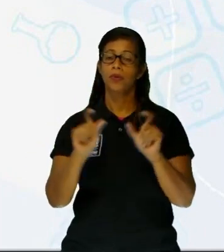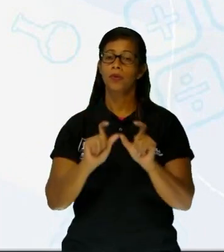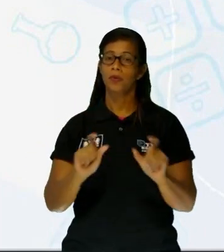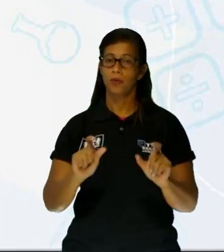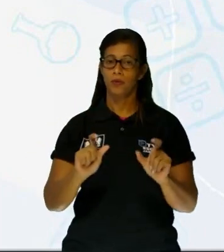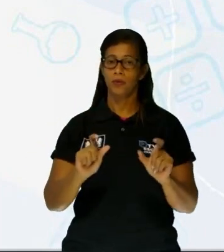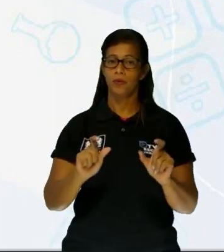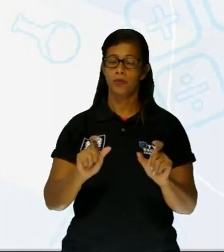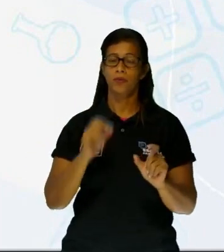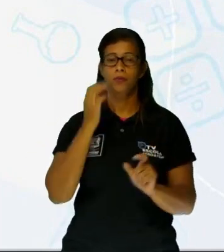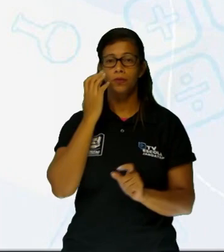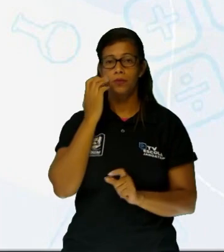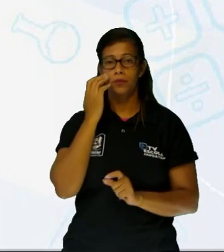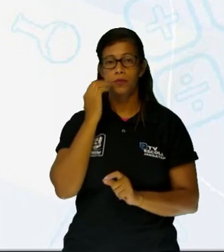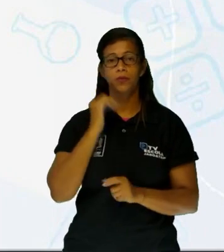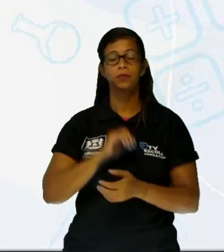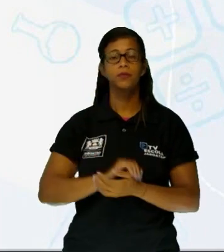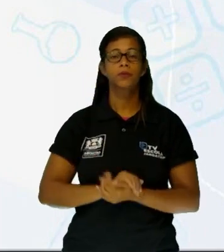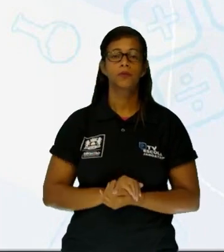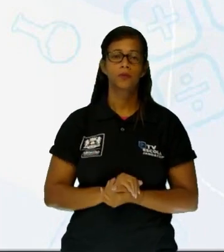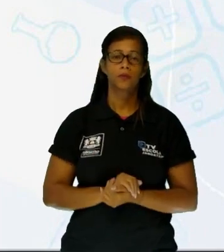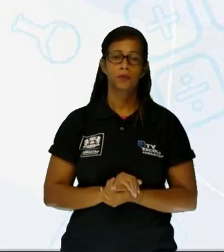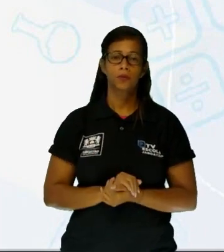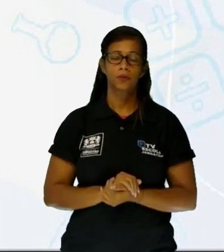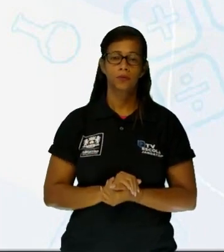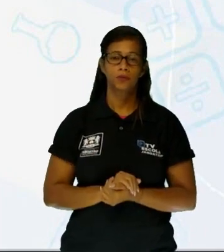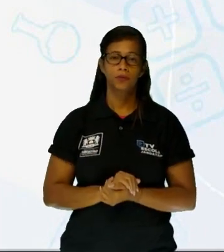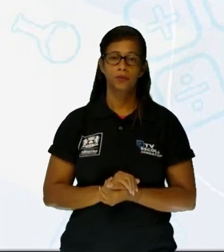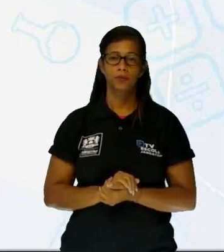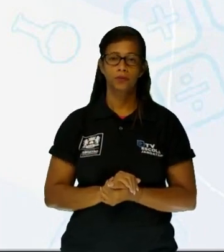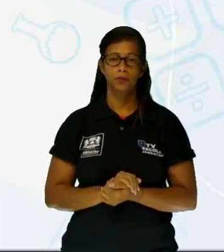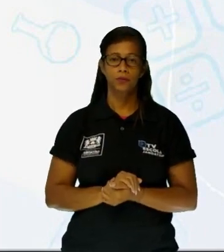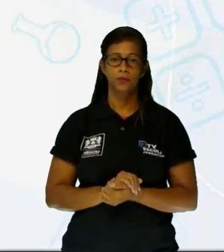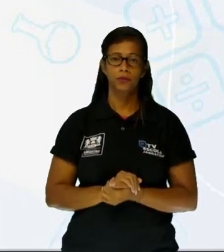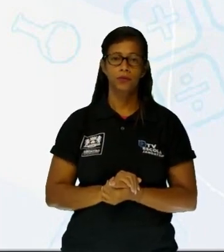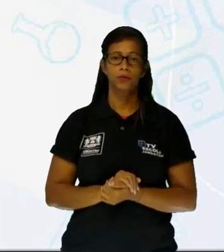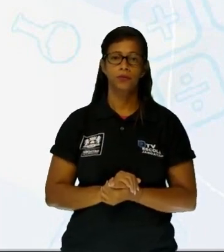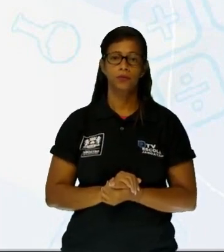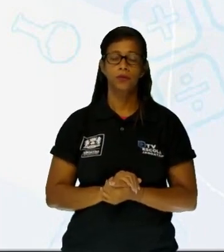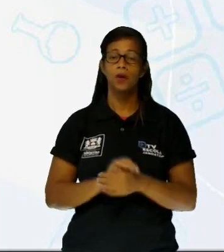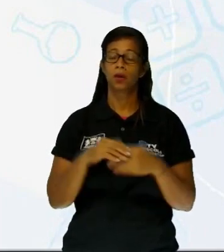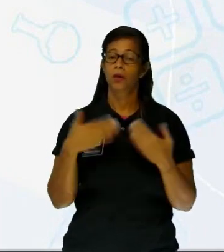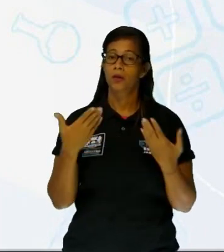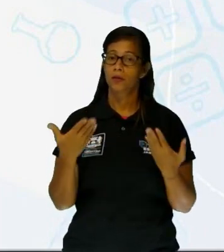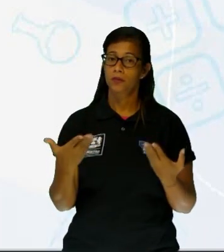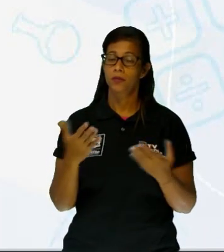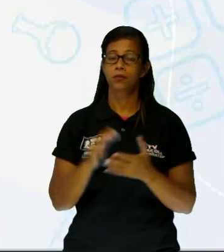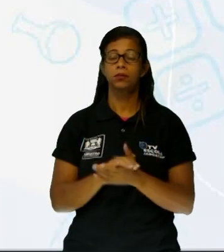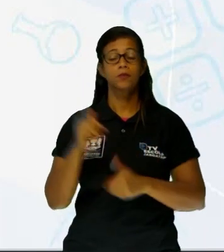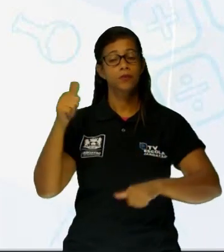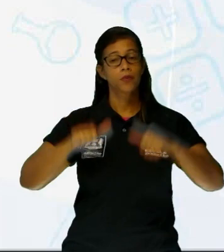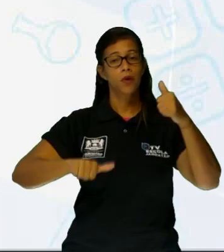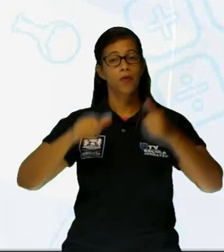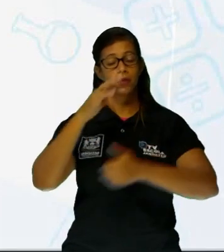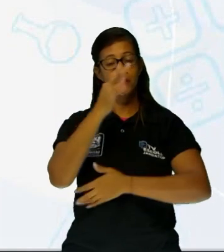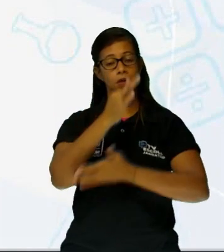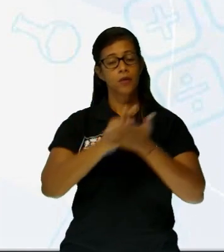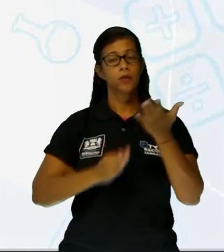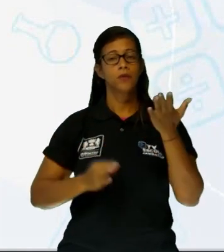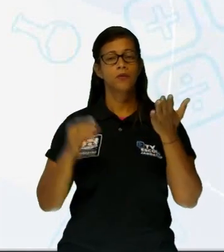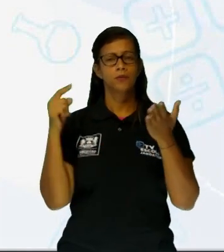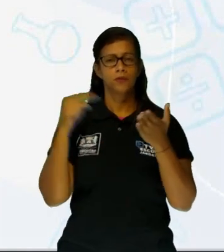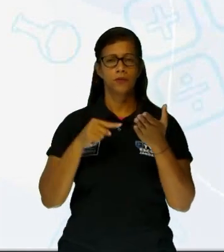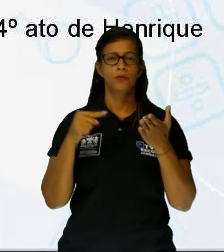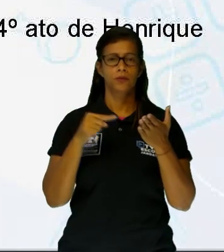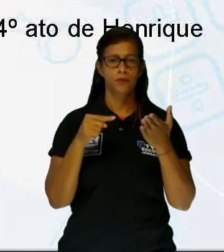Temos ainda reversível, irremediável e transitória. Se você for olhar lá no texto, voltar um pouquinho aqui para o texto,